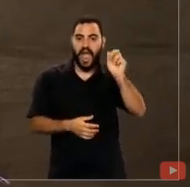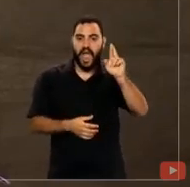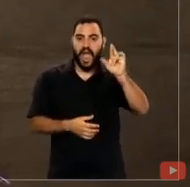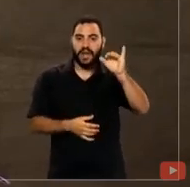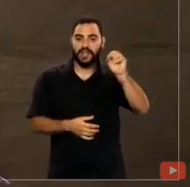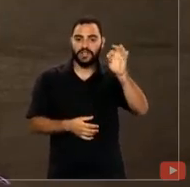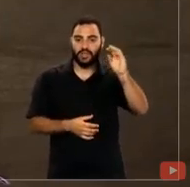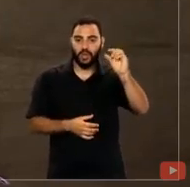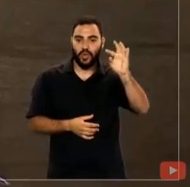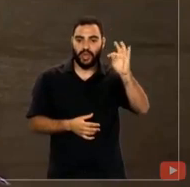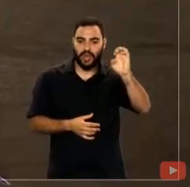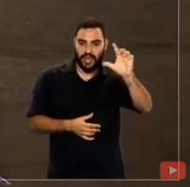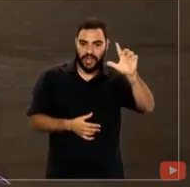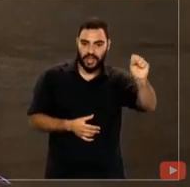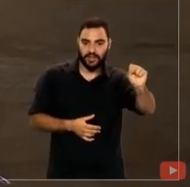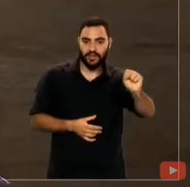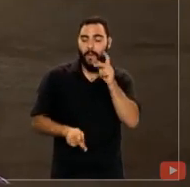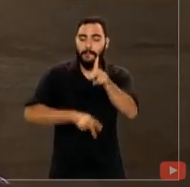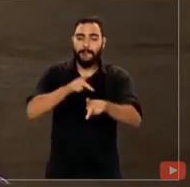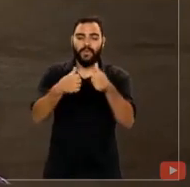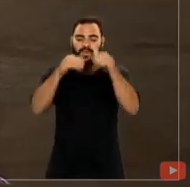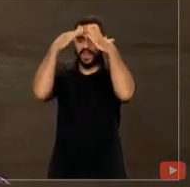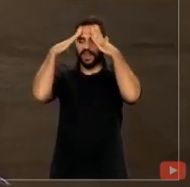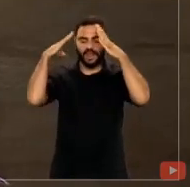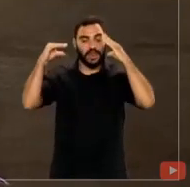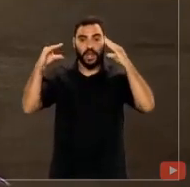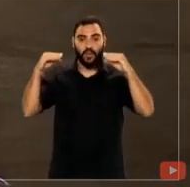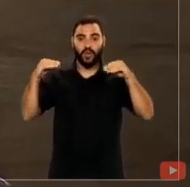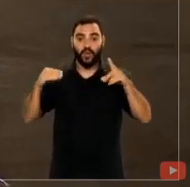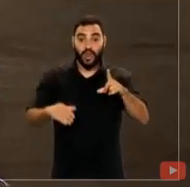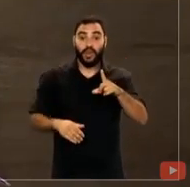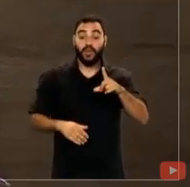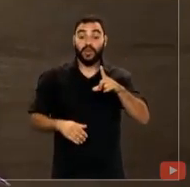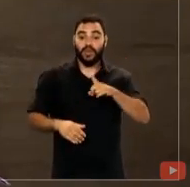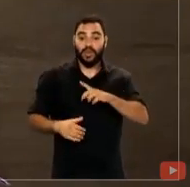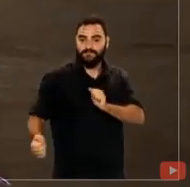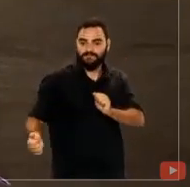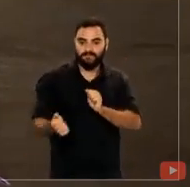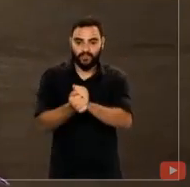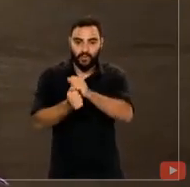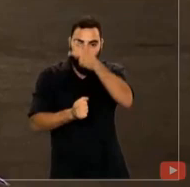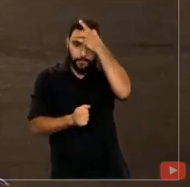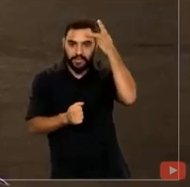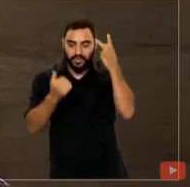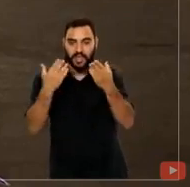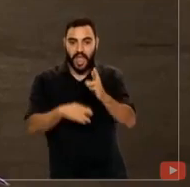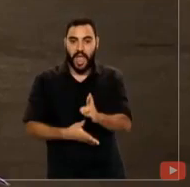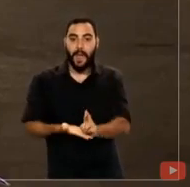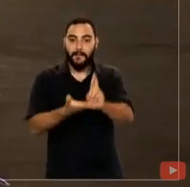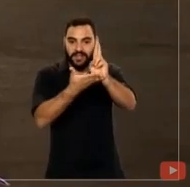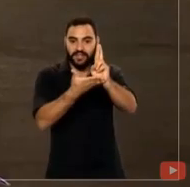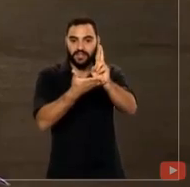o povo fica tranquilo quando tem parte no poder. Assim, cabe nos